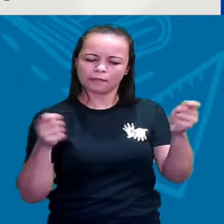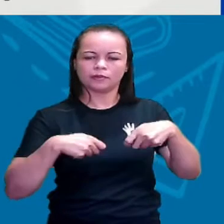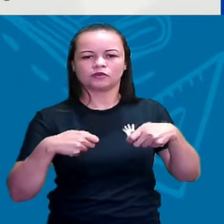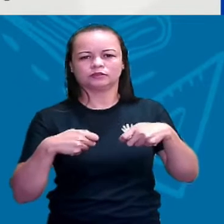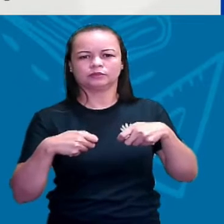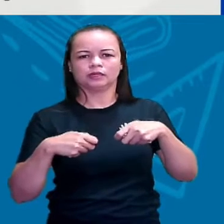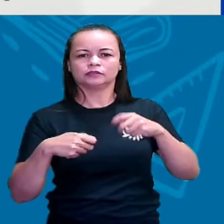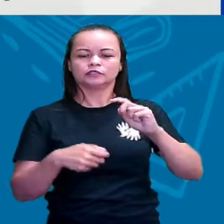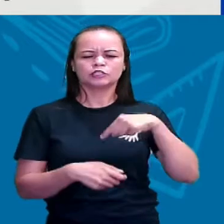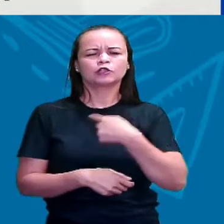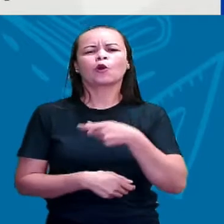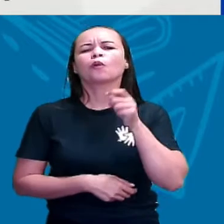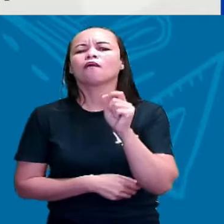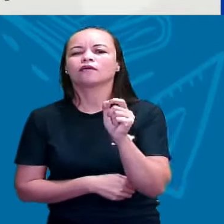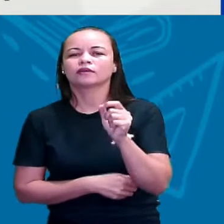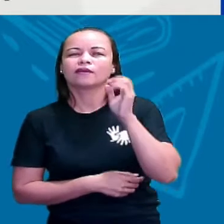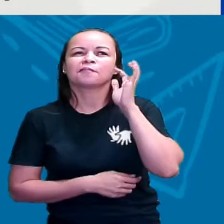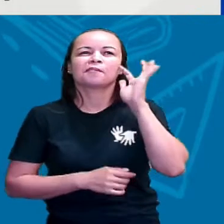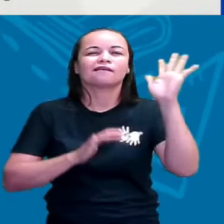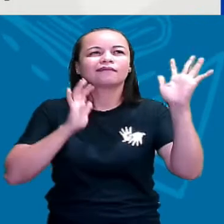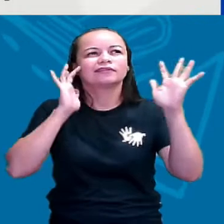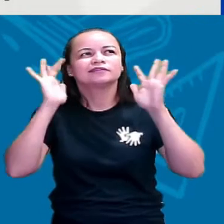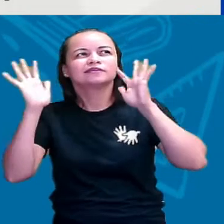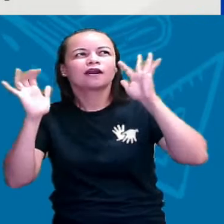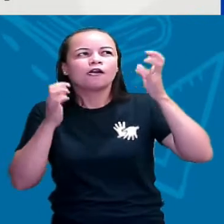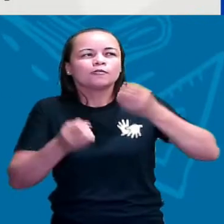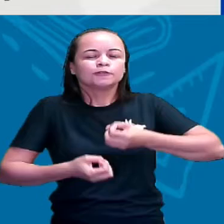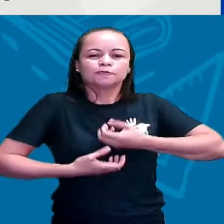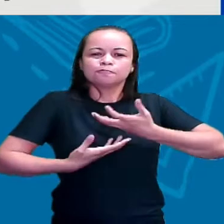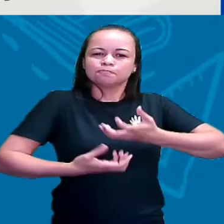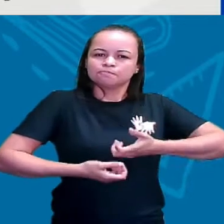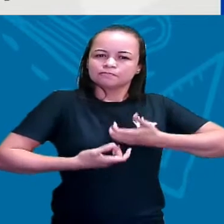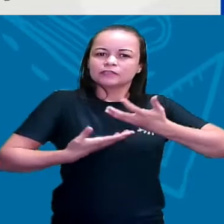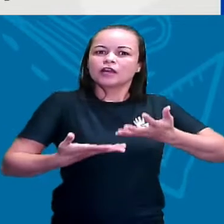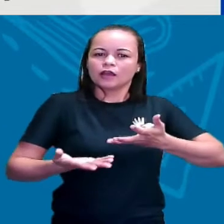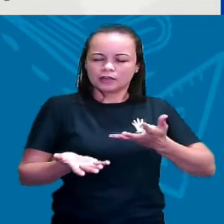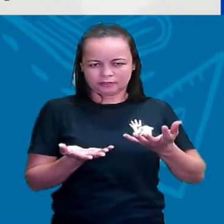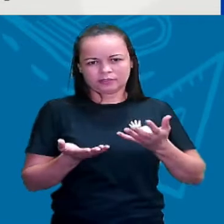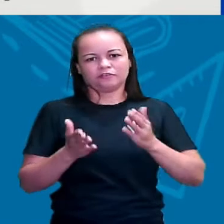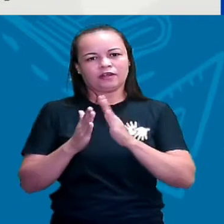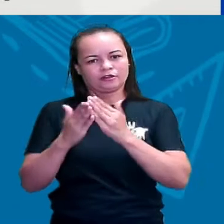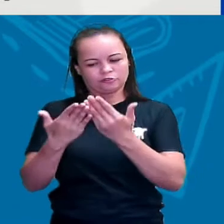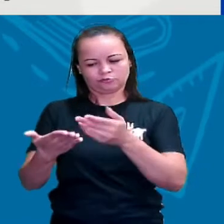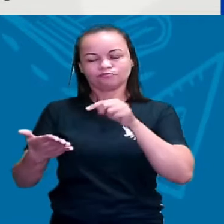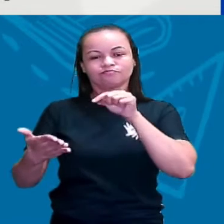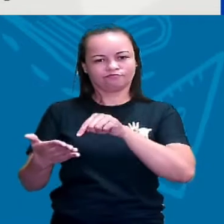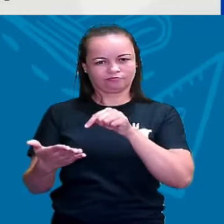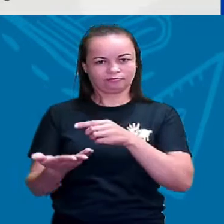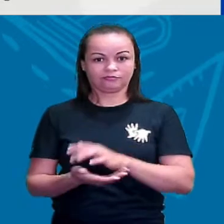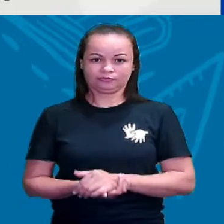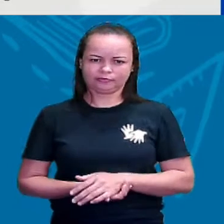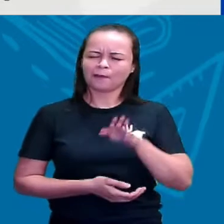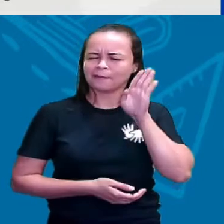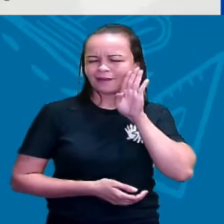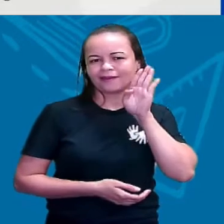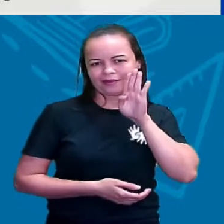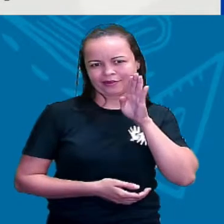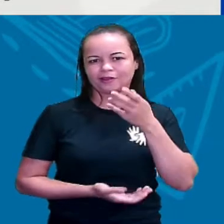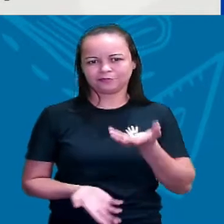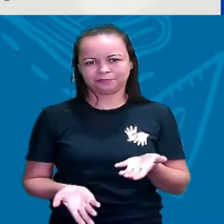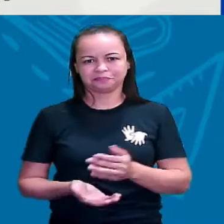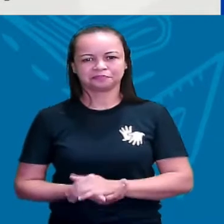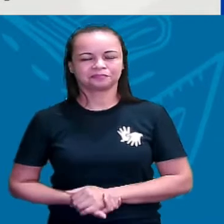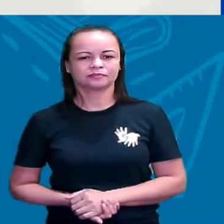de a gente viajar através da leitura e através dos livros. Vejam só que legal, não é, crianças?